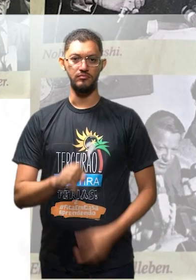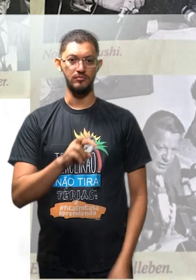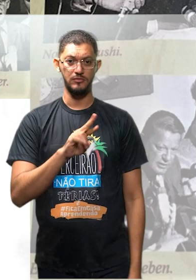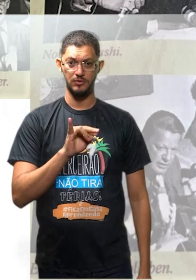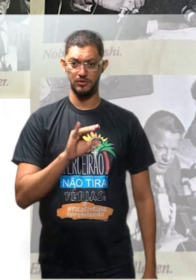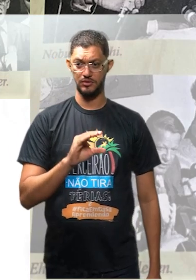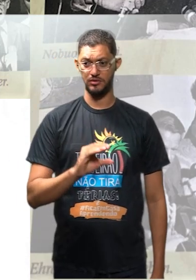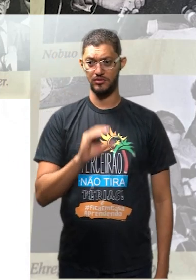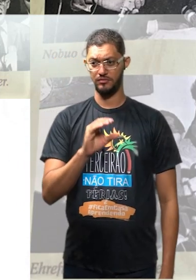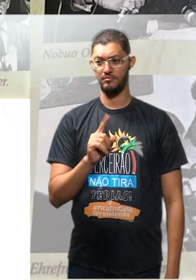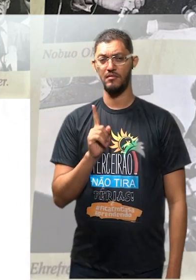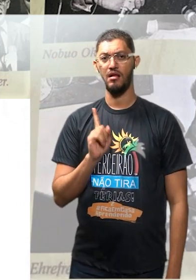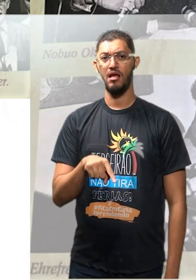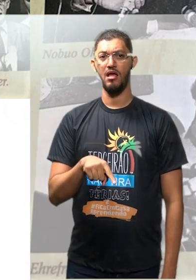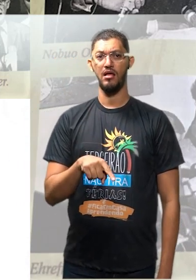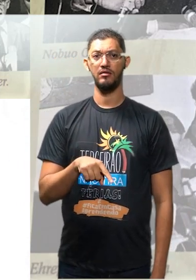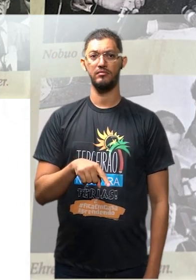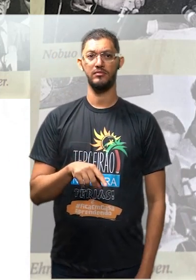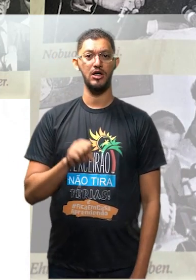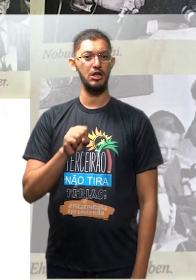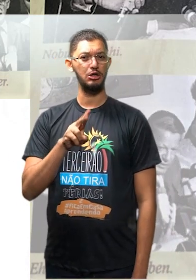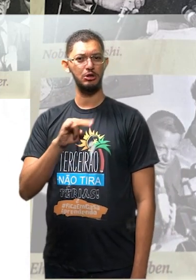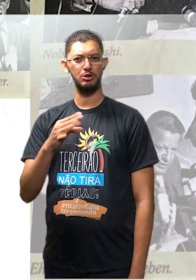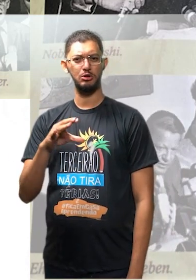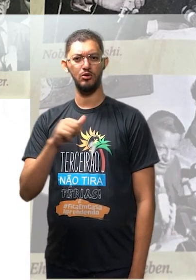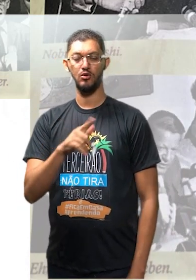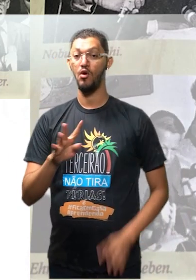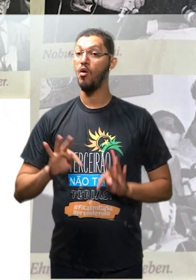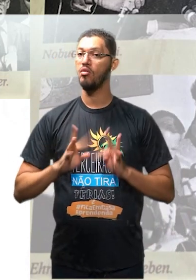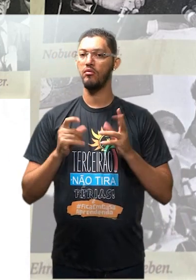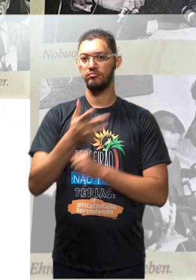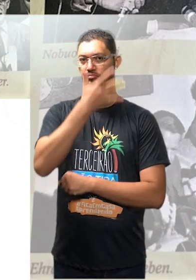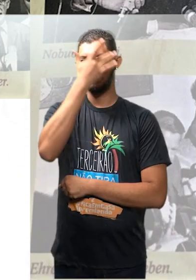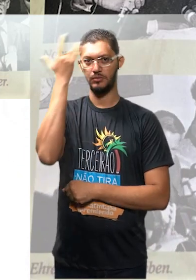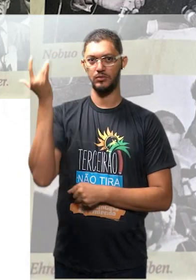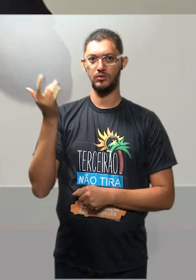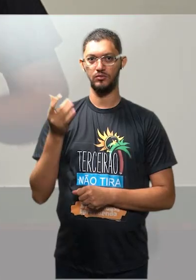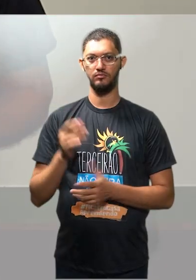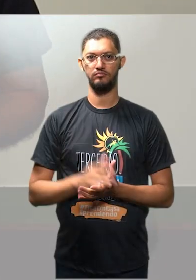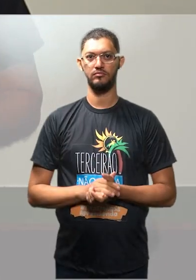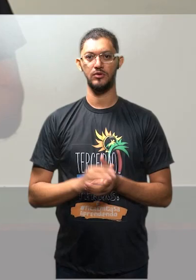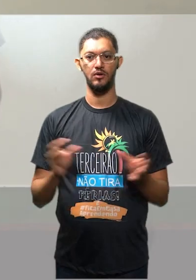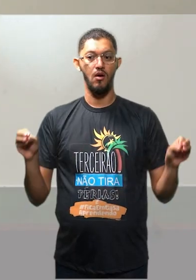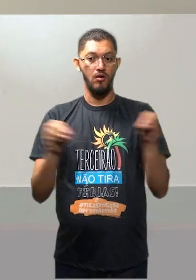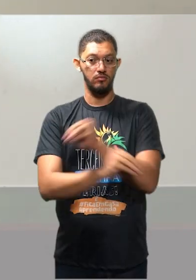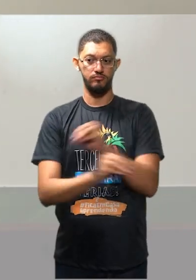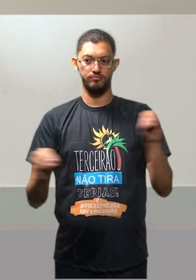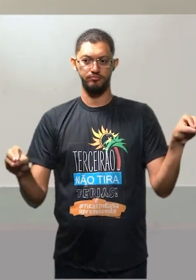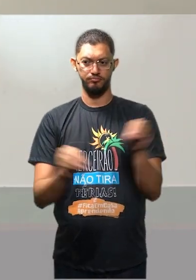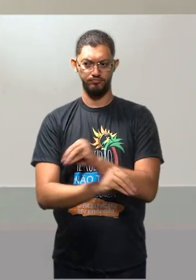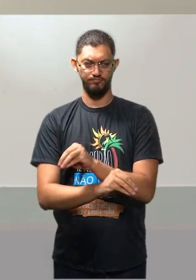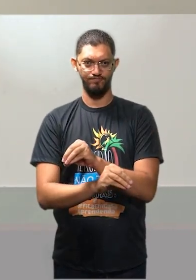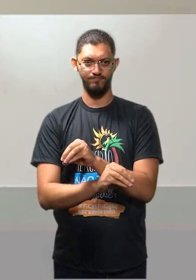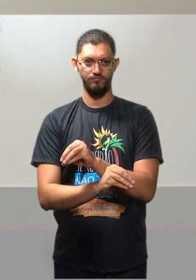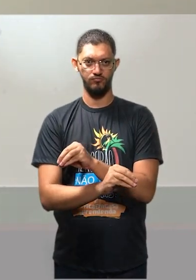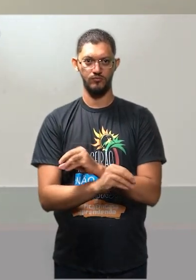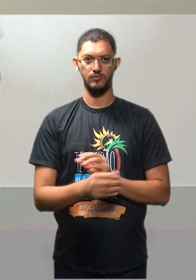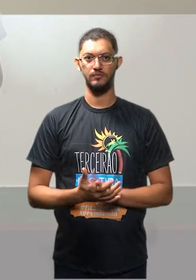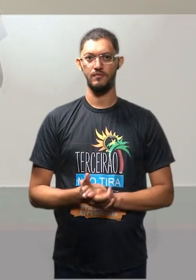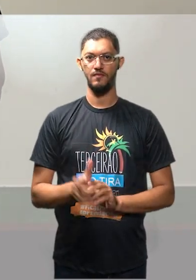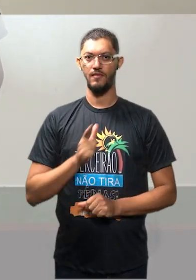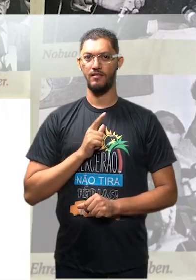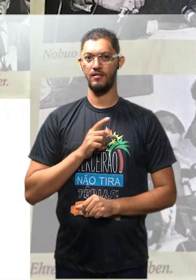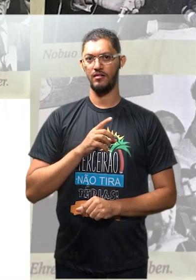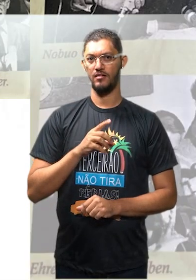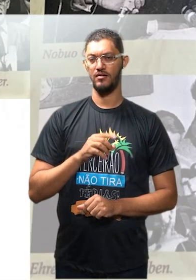Bruch. Ele é um diplomata suíço. E todas as pessoas aí foram trocadas por ele, tá? Que a guerrilha urbana fez. Aqui nós temos